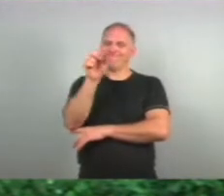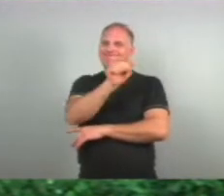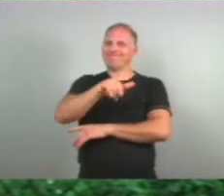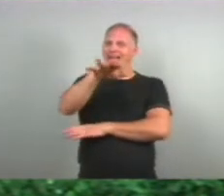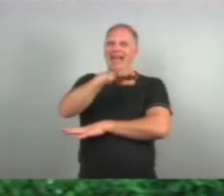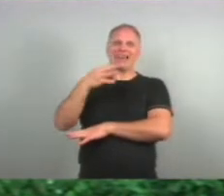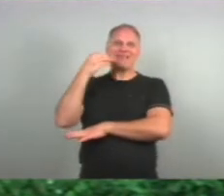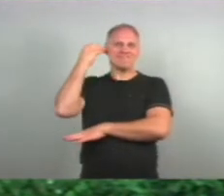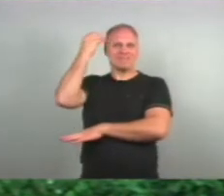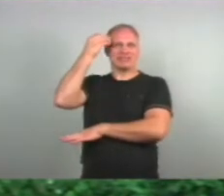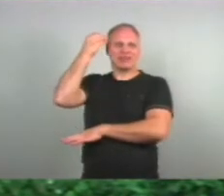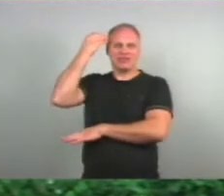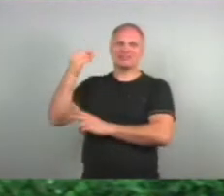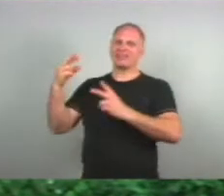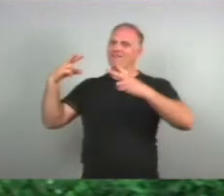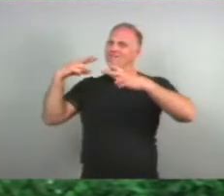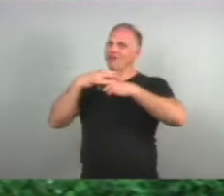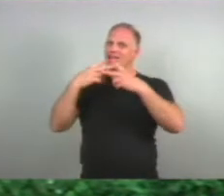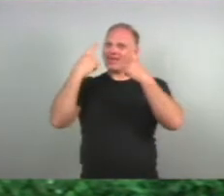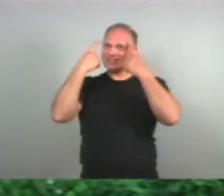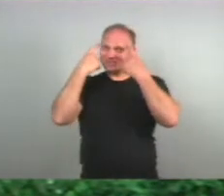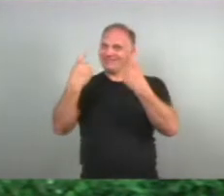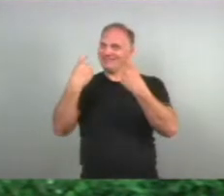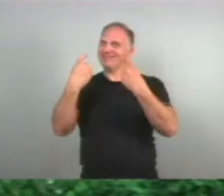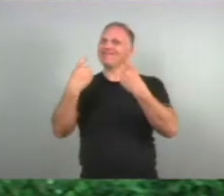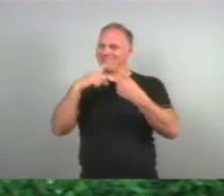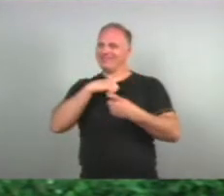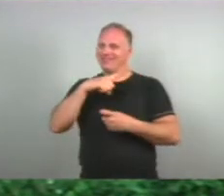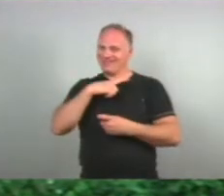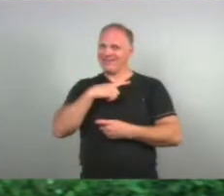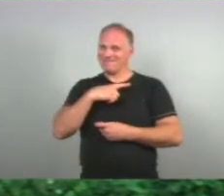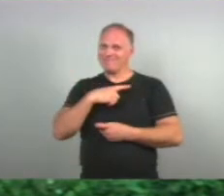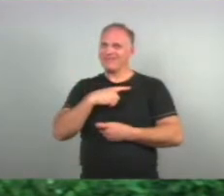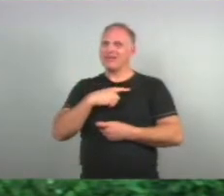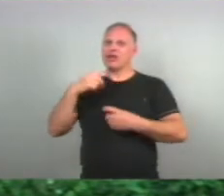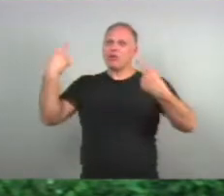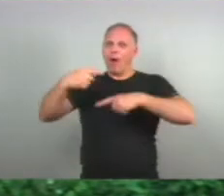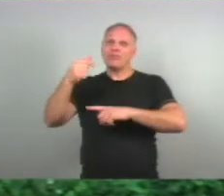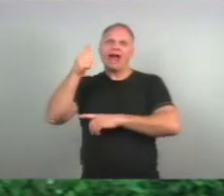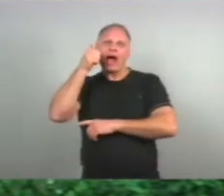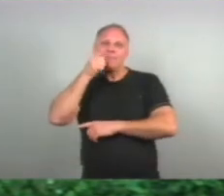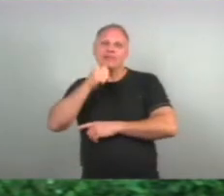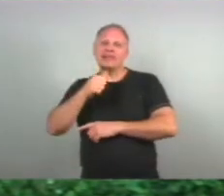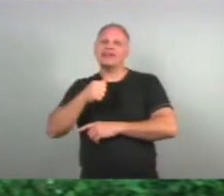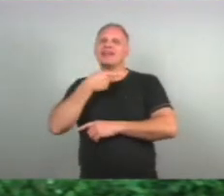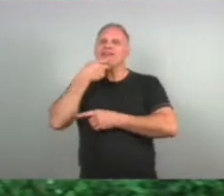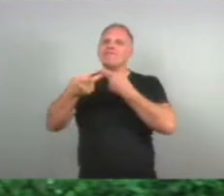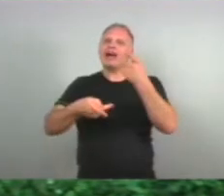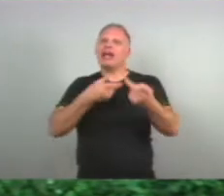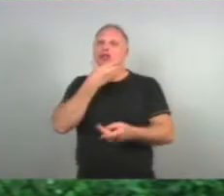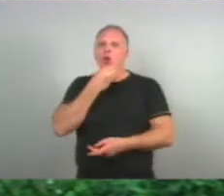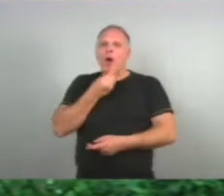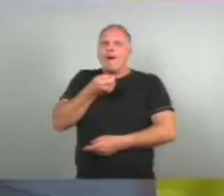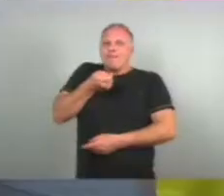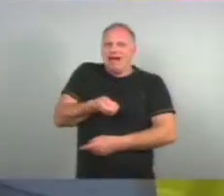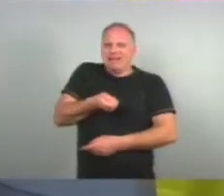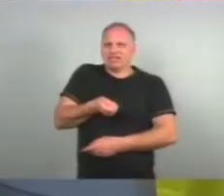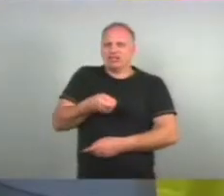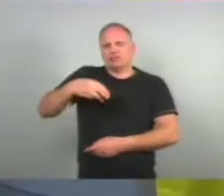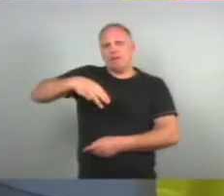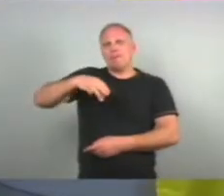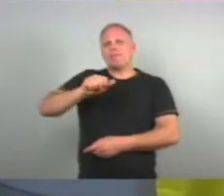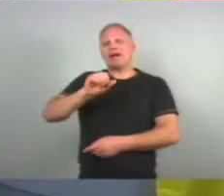Da Da violência contra a mulher Que é Que vem falar sobre o machismo Tu escolheste três